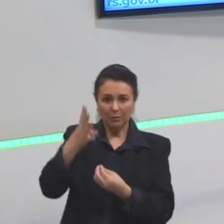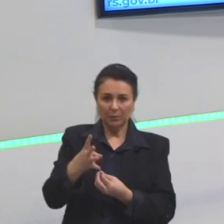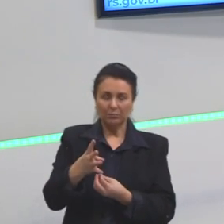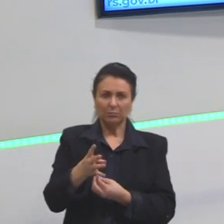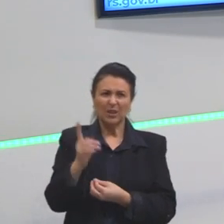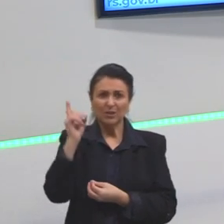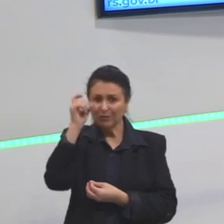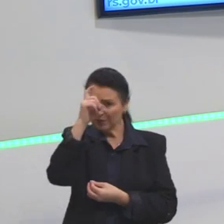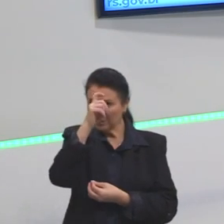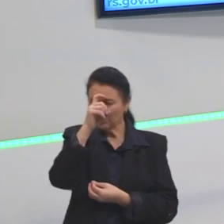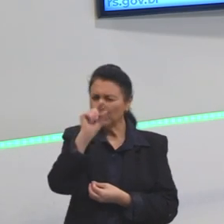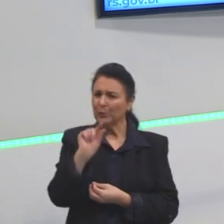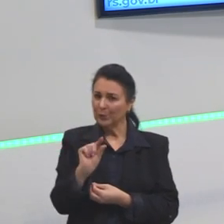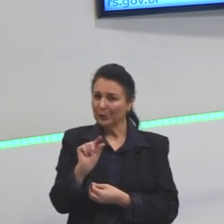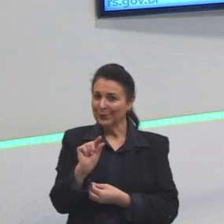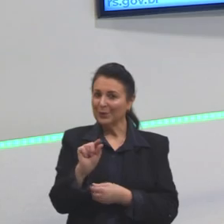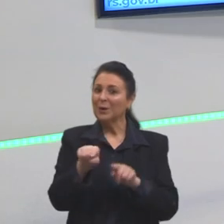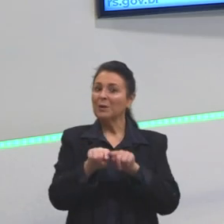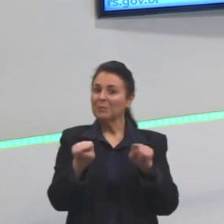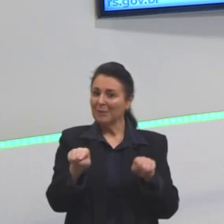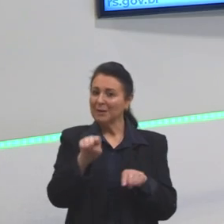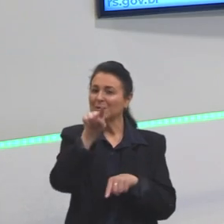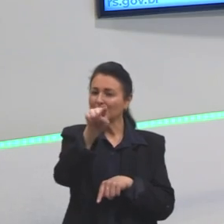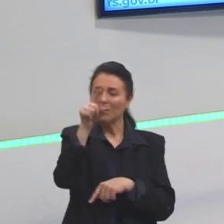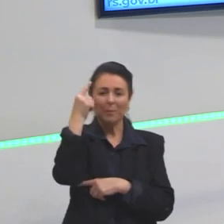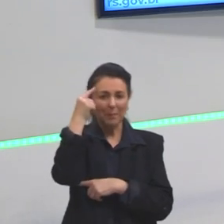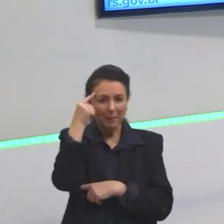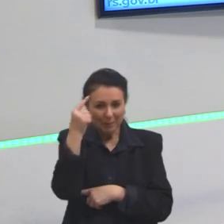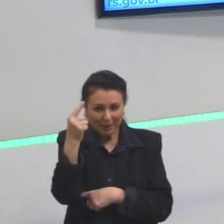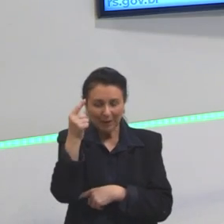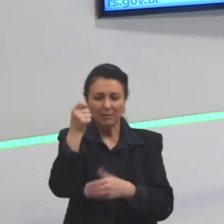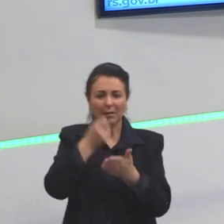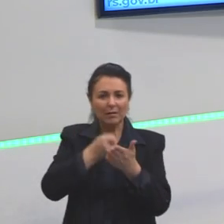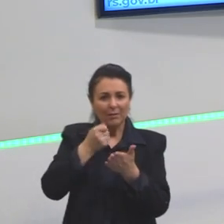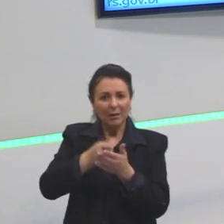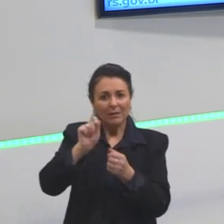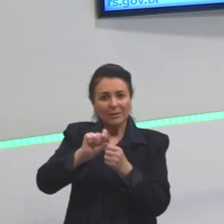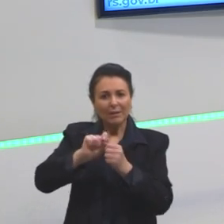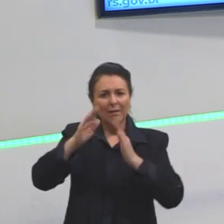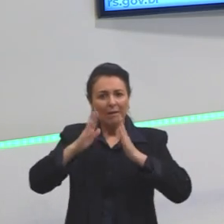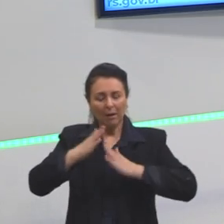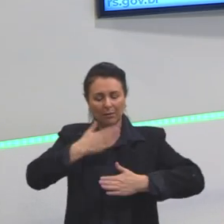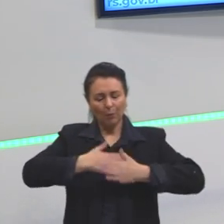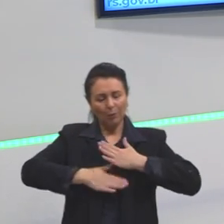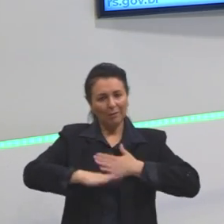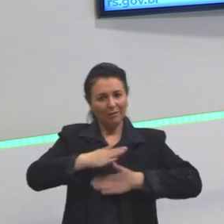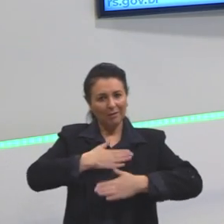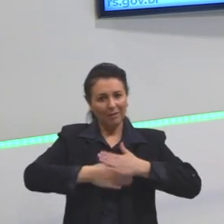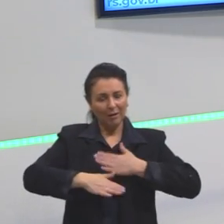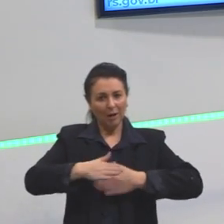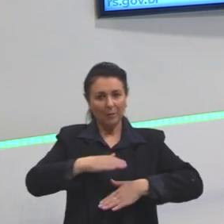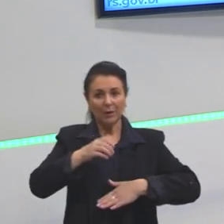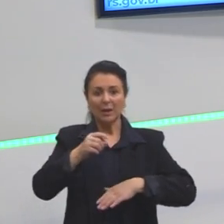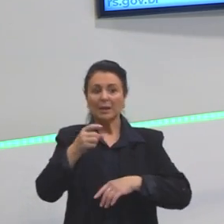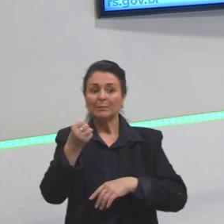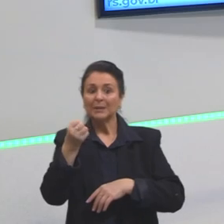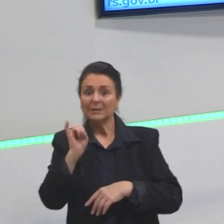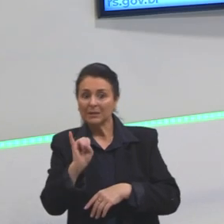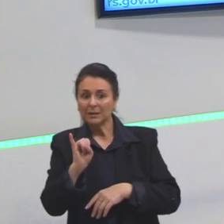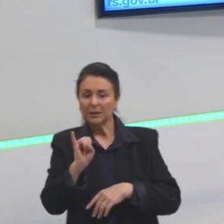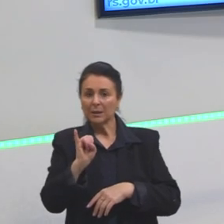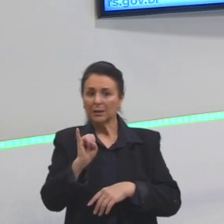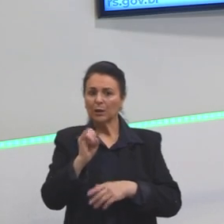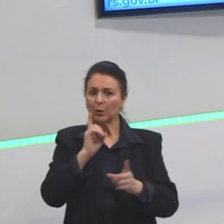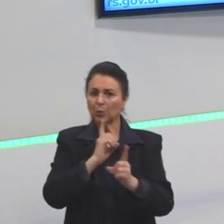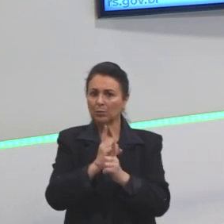difícil, mas, então, fica essa forma para vocês pensarem. Tenta refazer em casa com calma. Mas, se tu achar uma forma que para ti